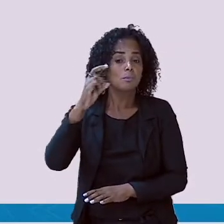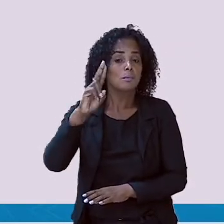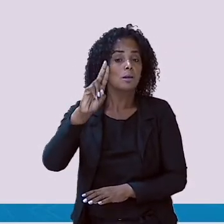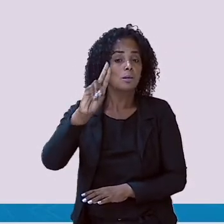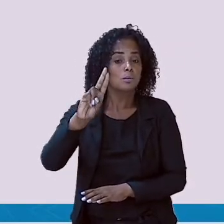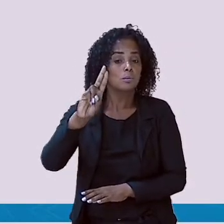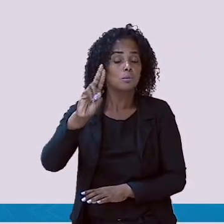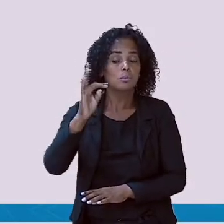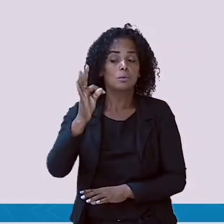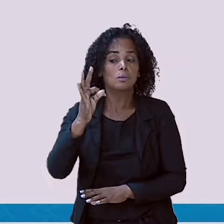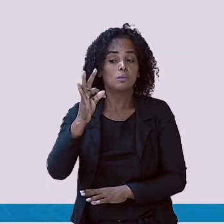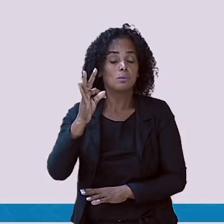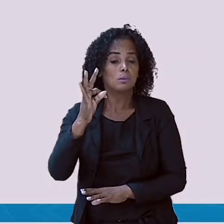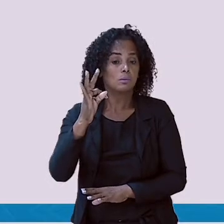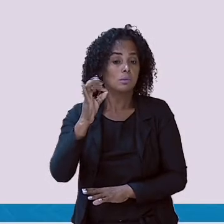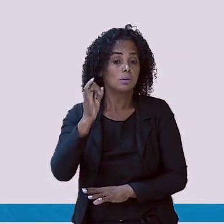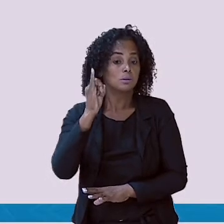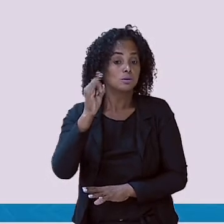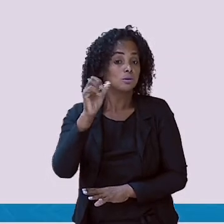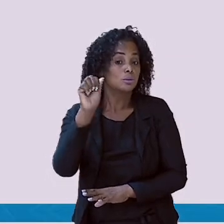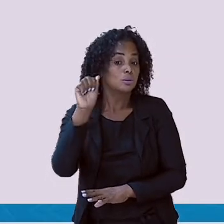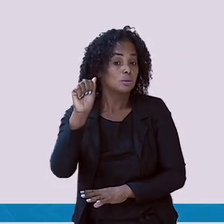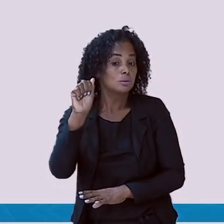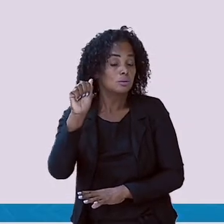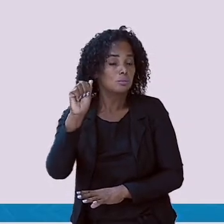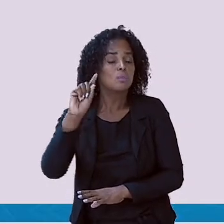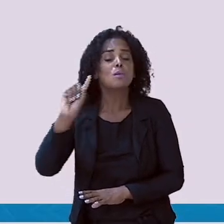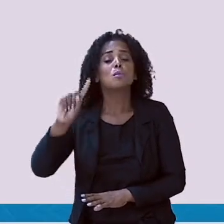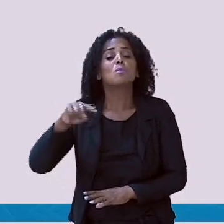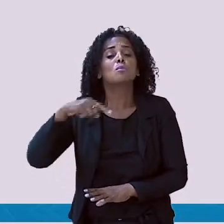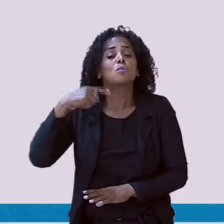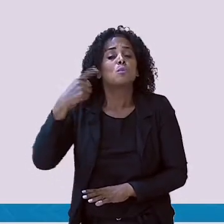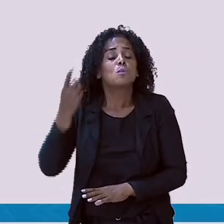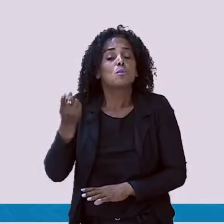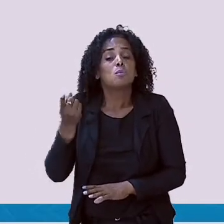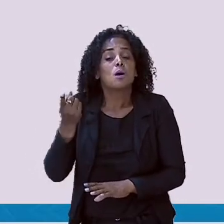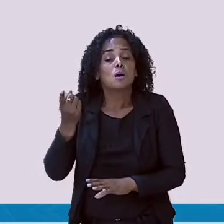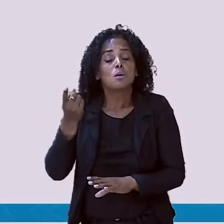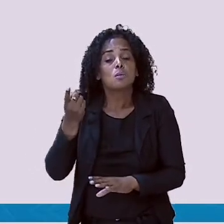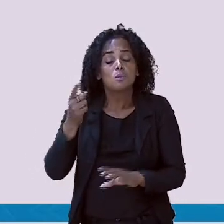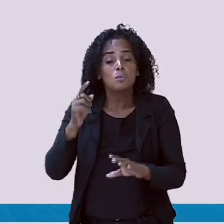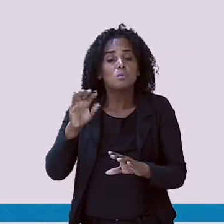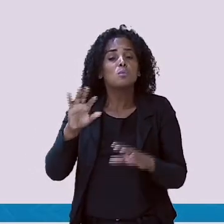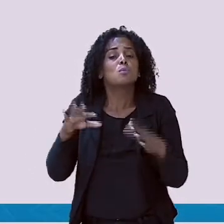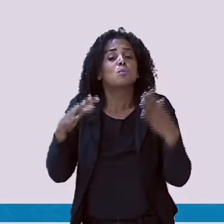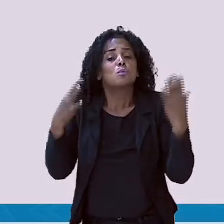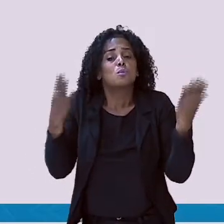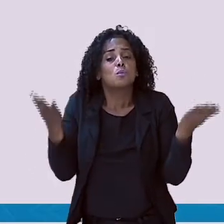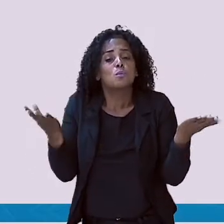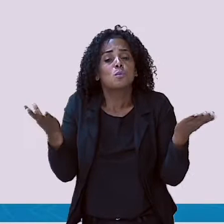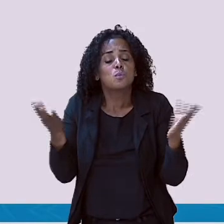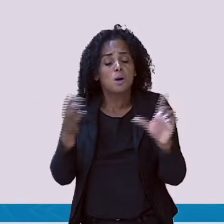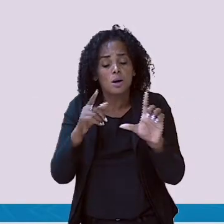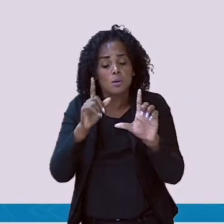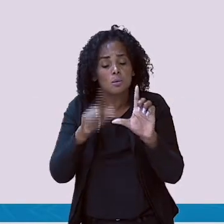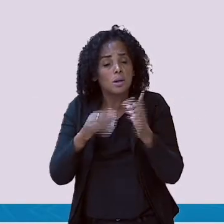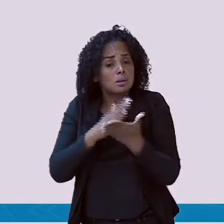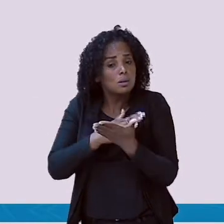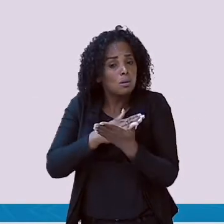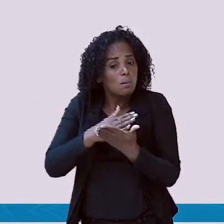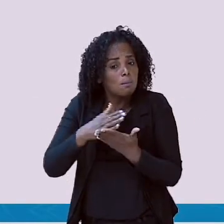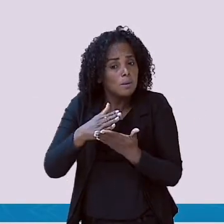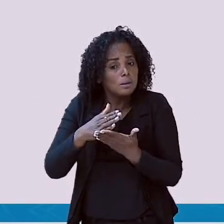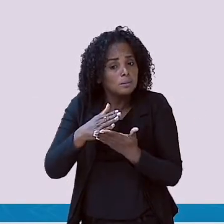não começa com a letra T. Nós sabemos que ele começa com a letra C. Mas nós temos